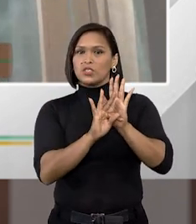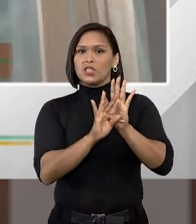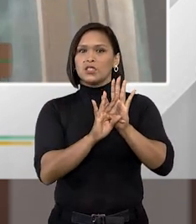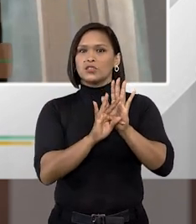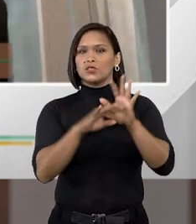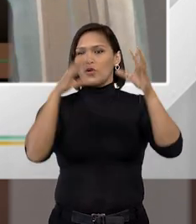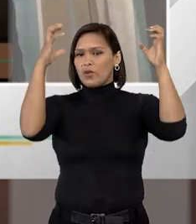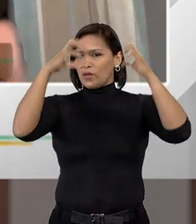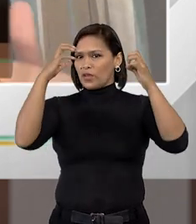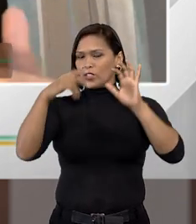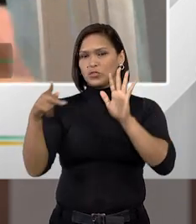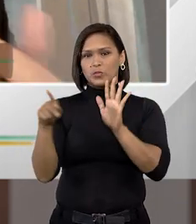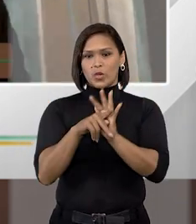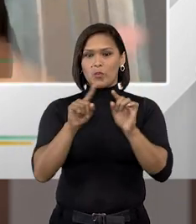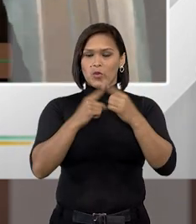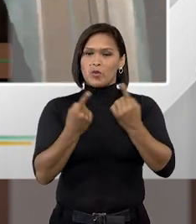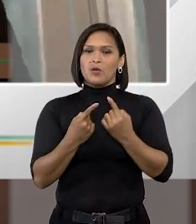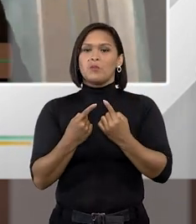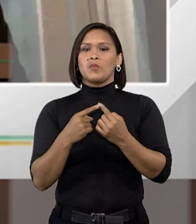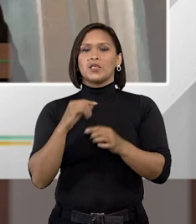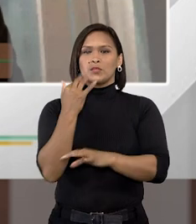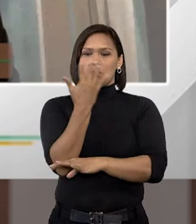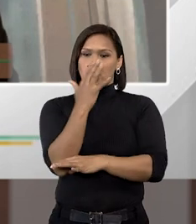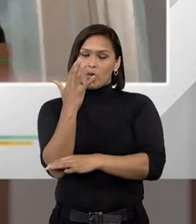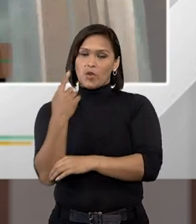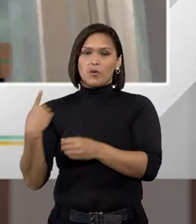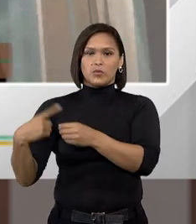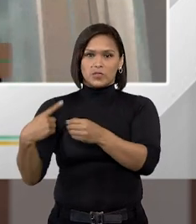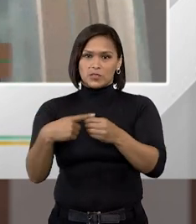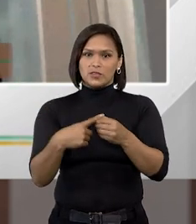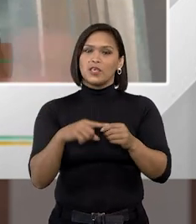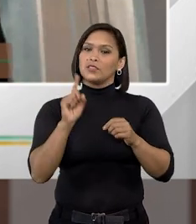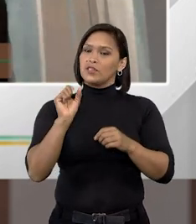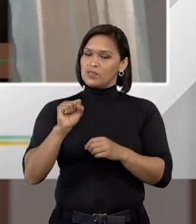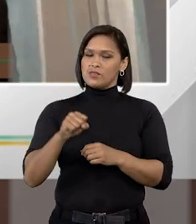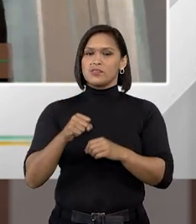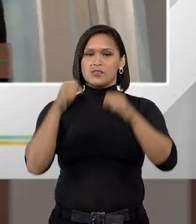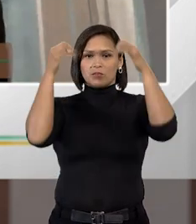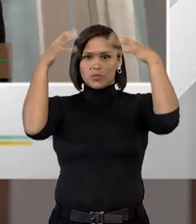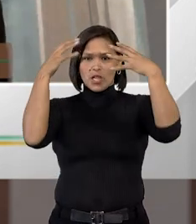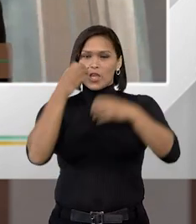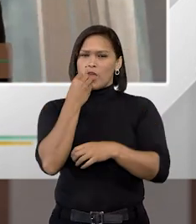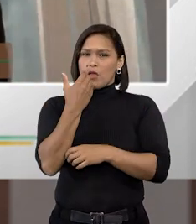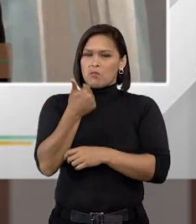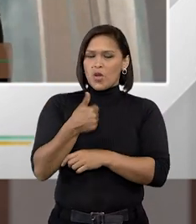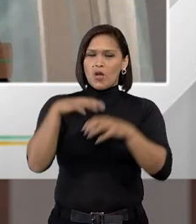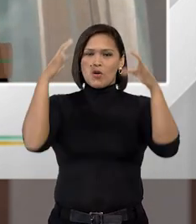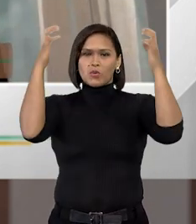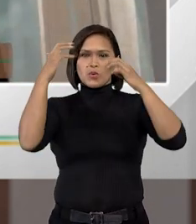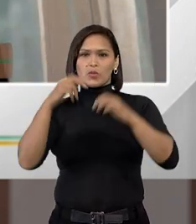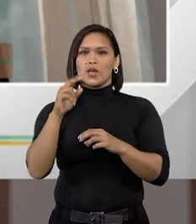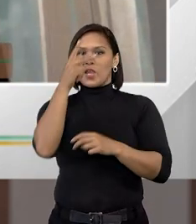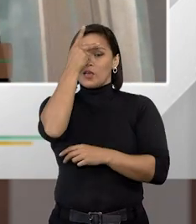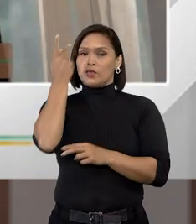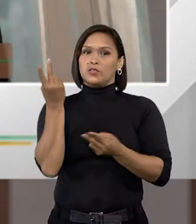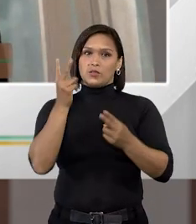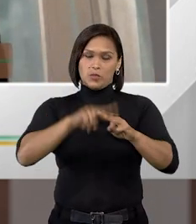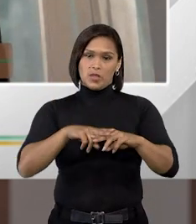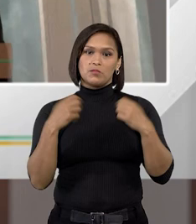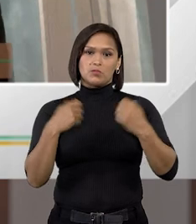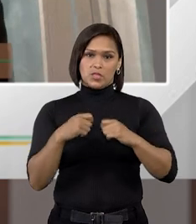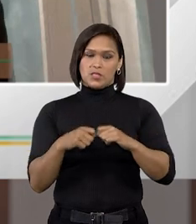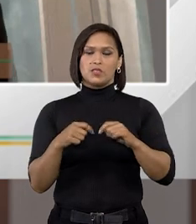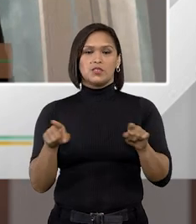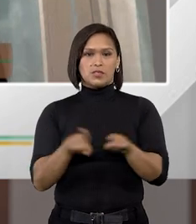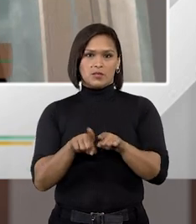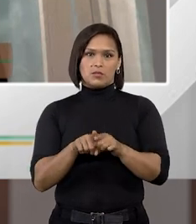referência a banho quente mas que seja na temperatura adequada e isso sim é banho quente como é bom tomar um banhozinho quentinho os nossos presos também merecem